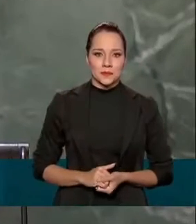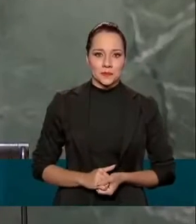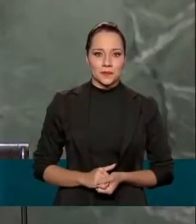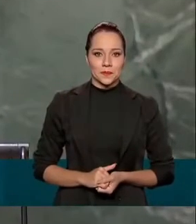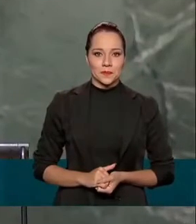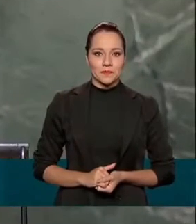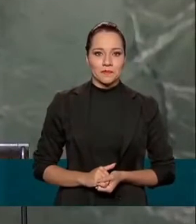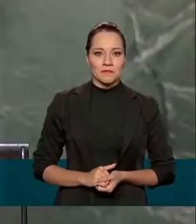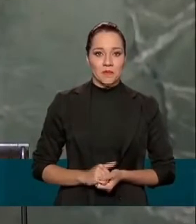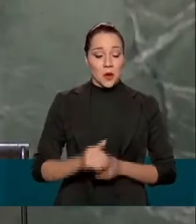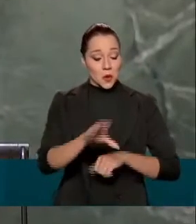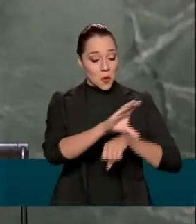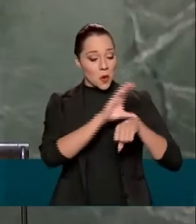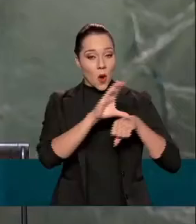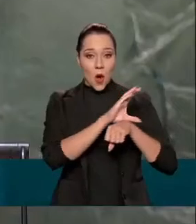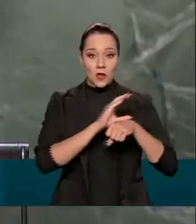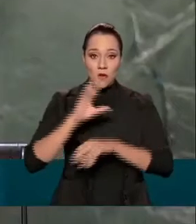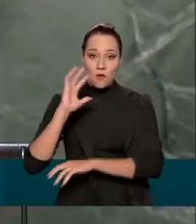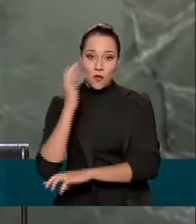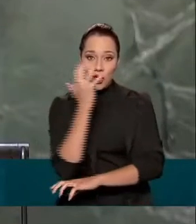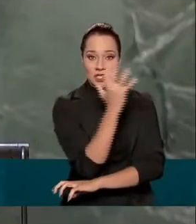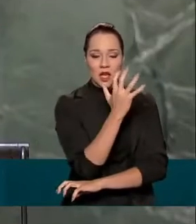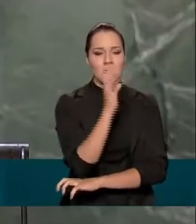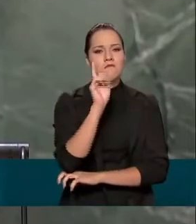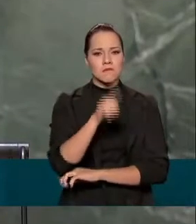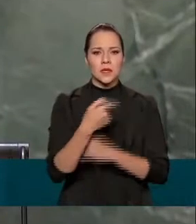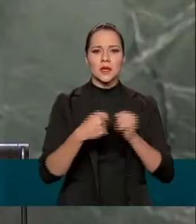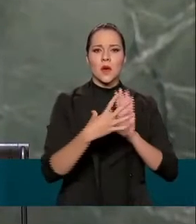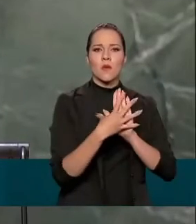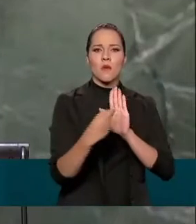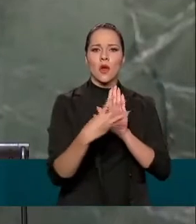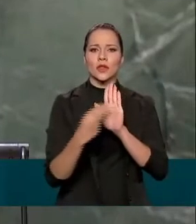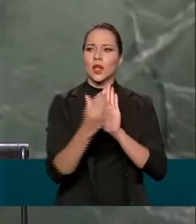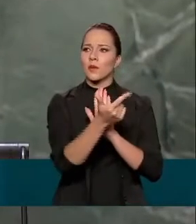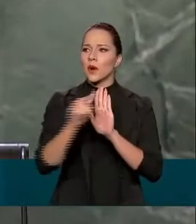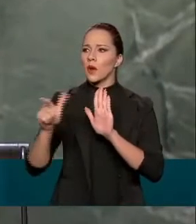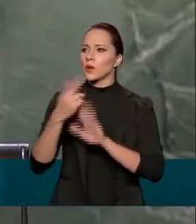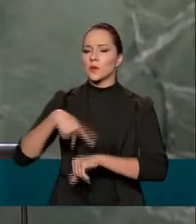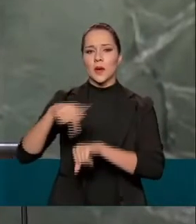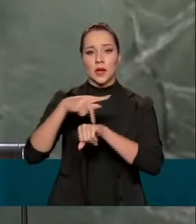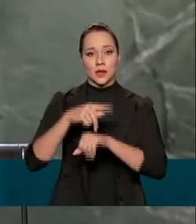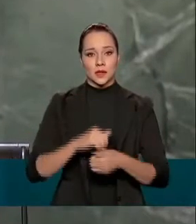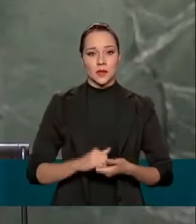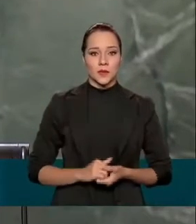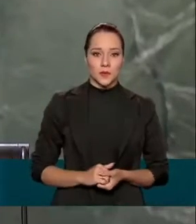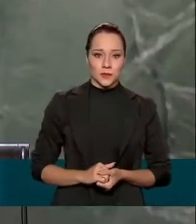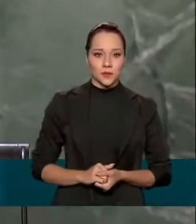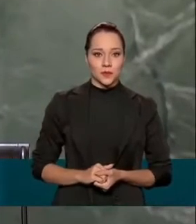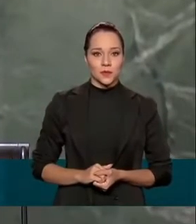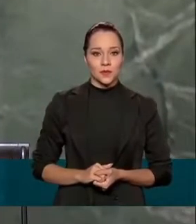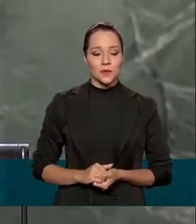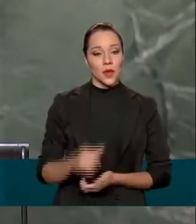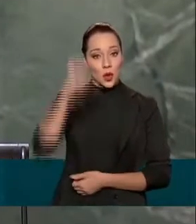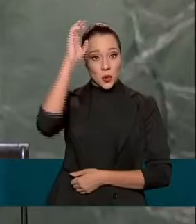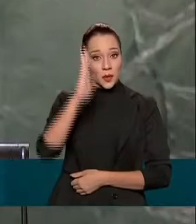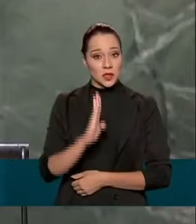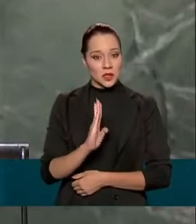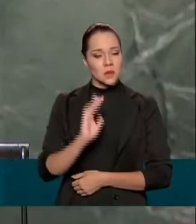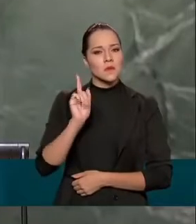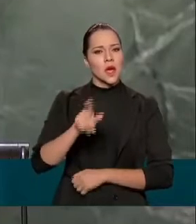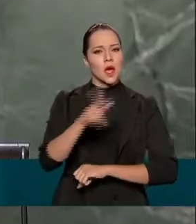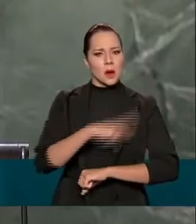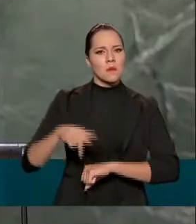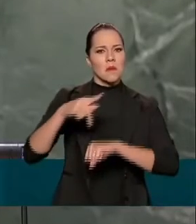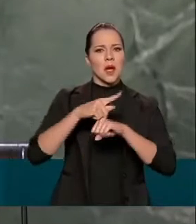Nosso Código Florestal deve servir de exemplo para outros países. O Brasil é um